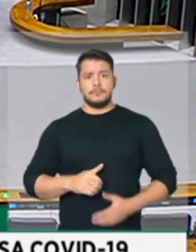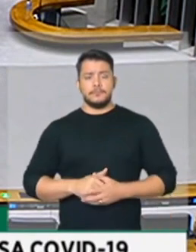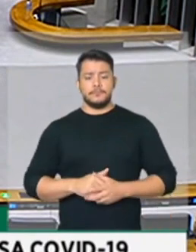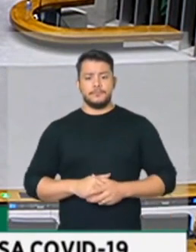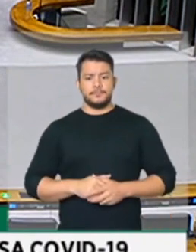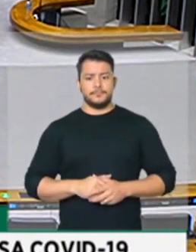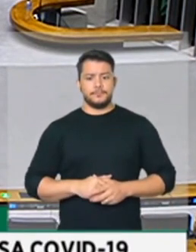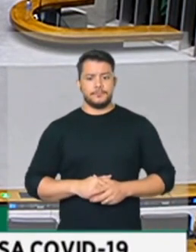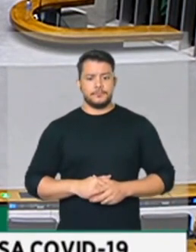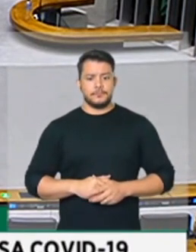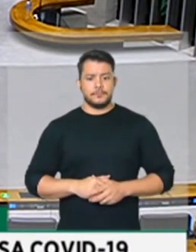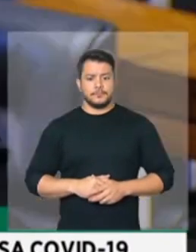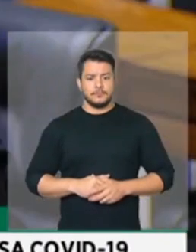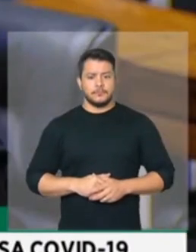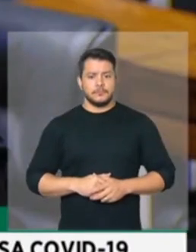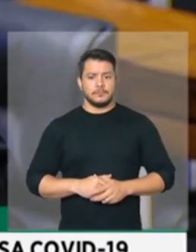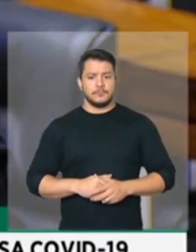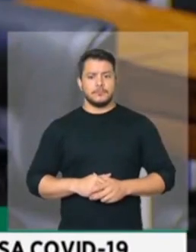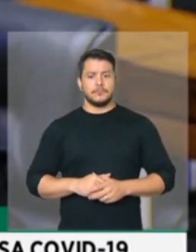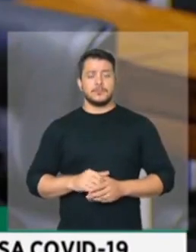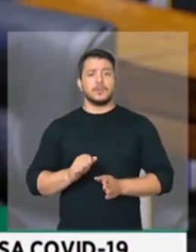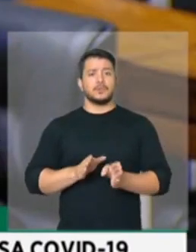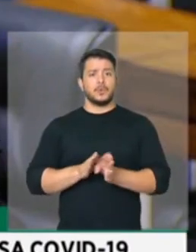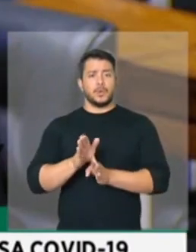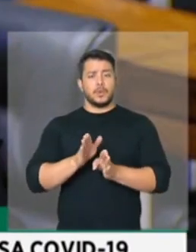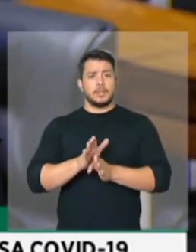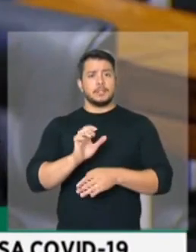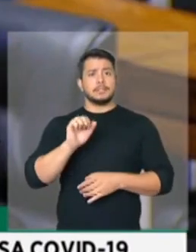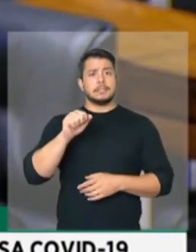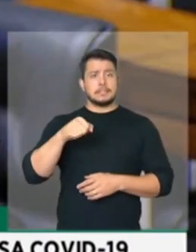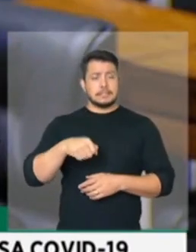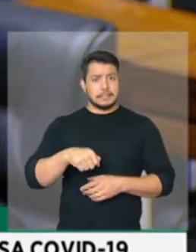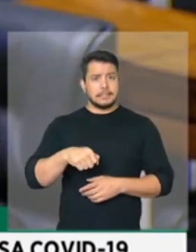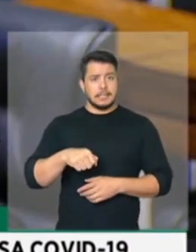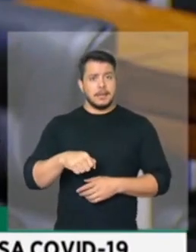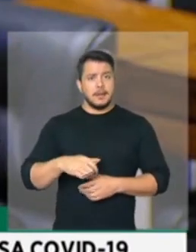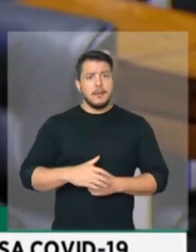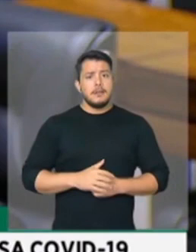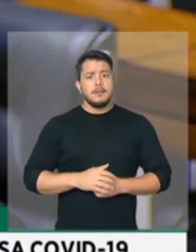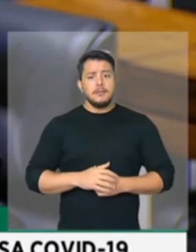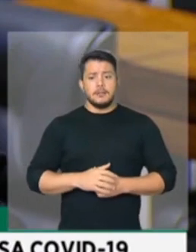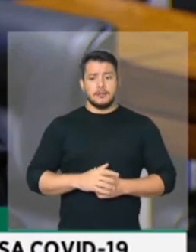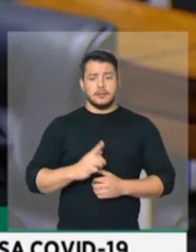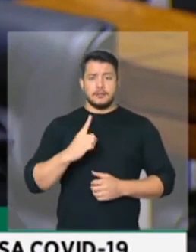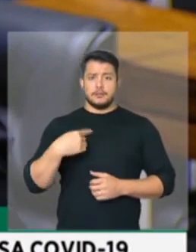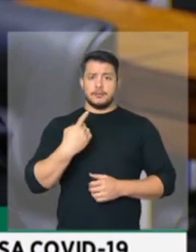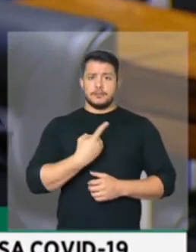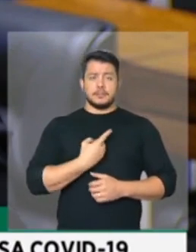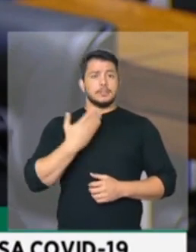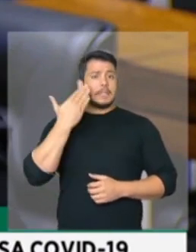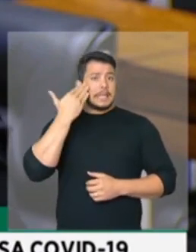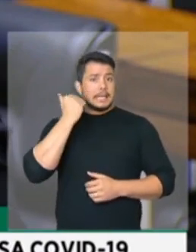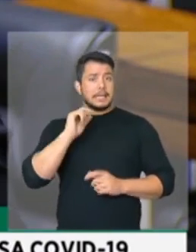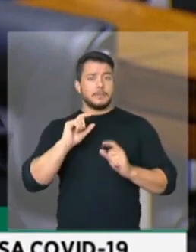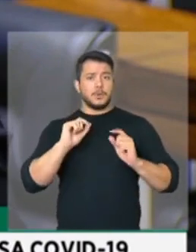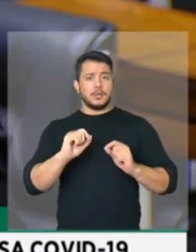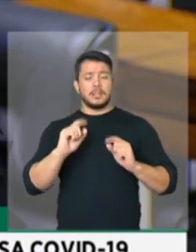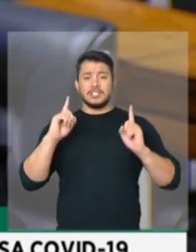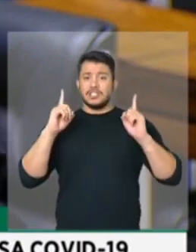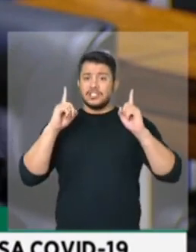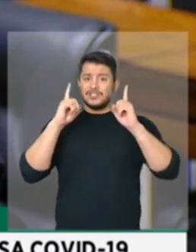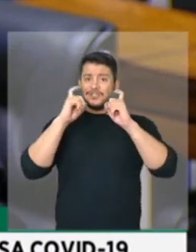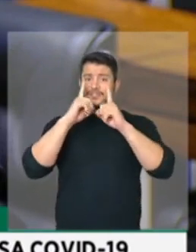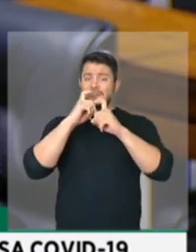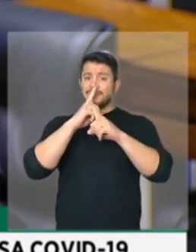Presidente, o PSL, obviamente, orienta sim, eu sou o ator do projeto. Nós sabemos a dificuldade que nós estamos hoje tendo,